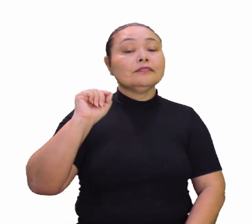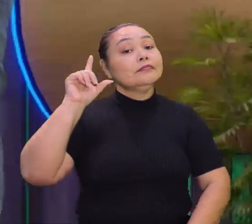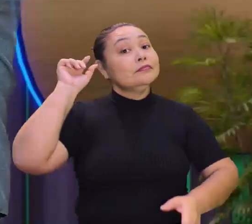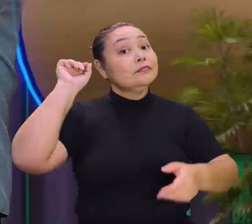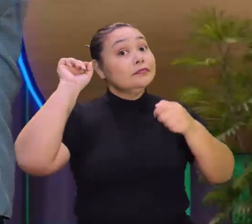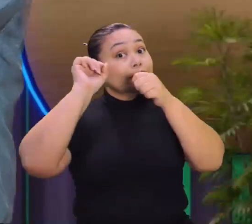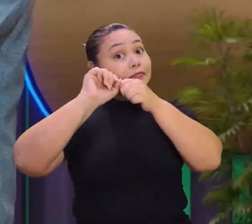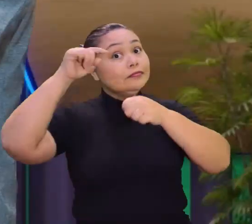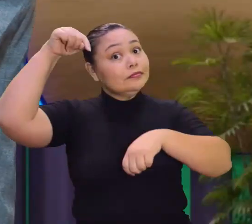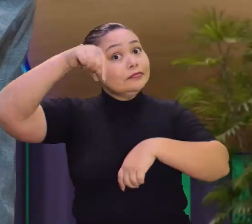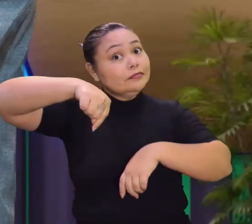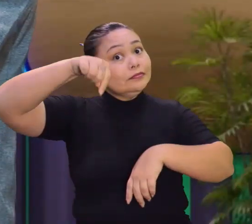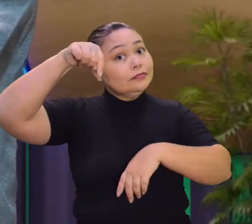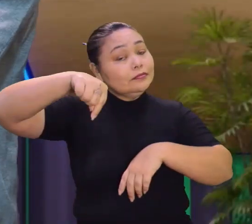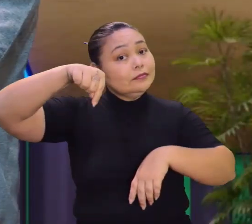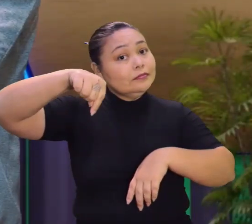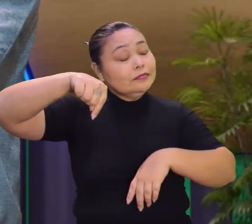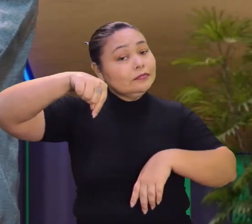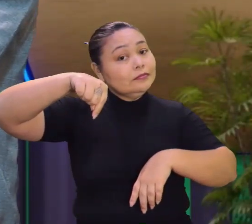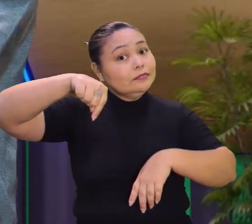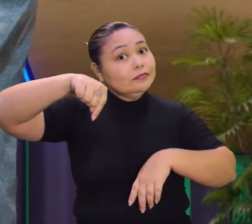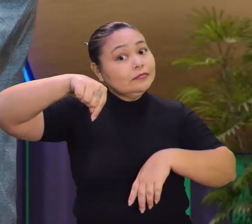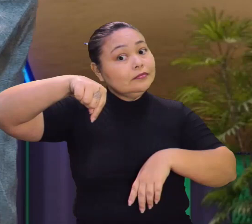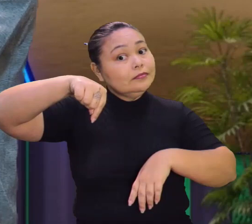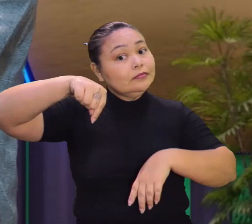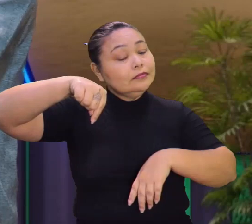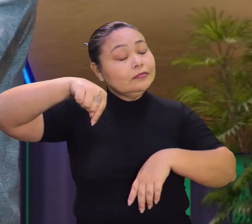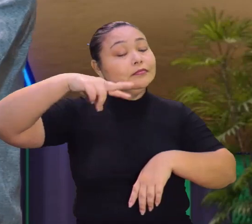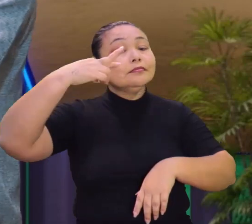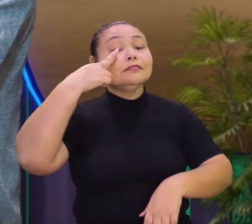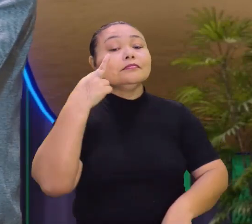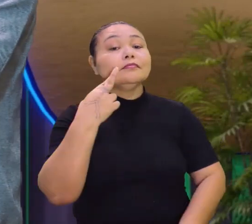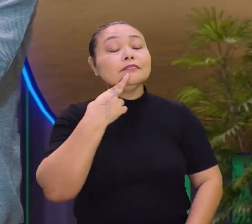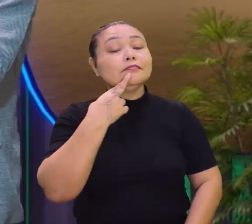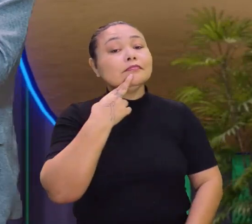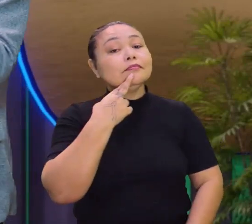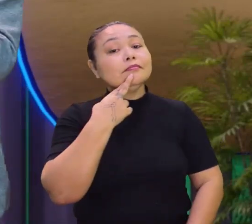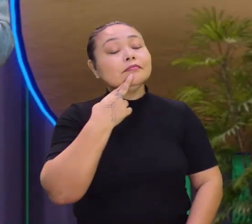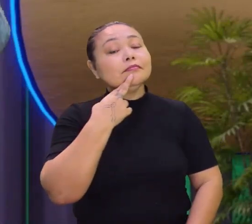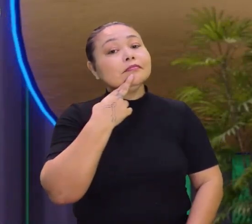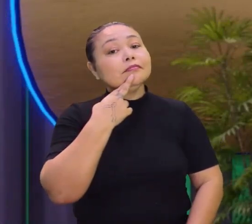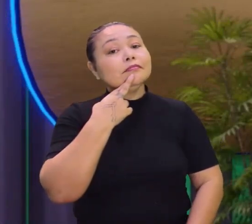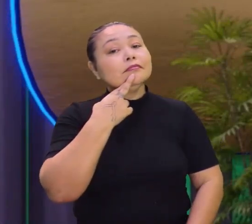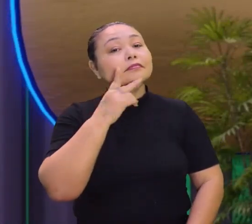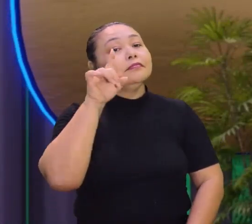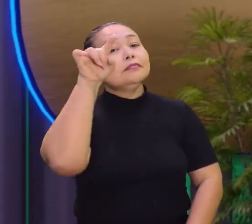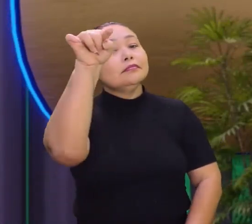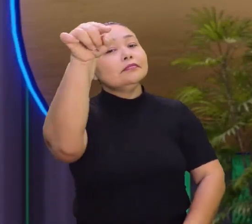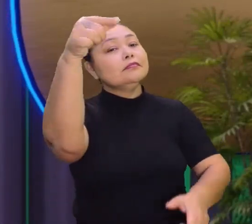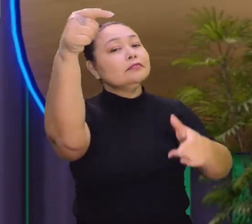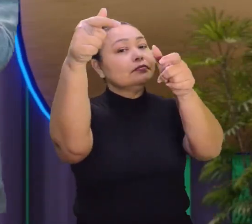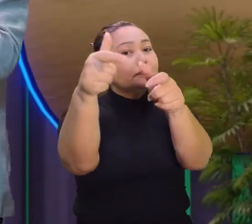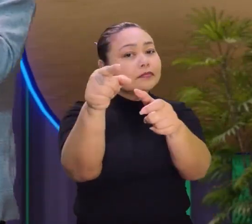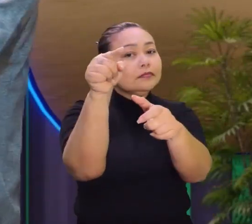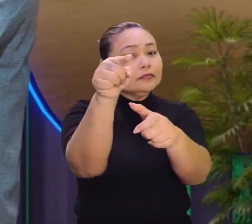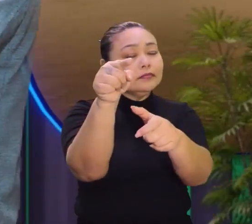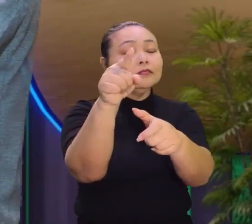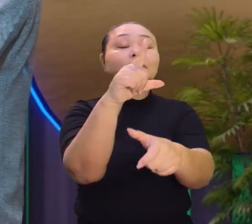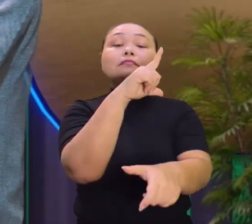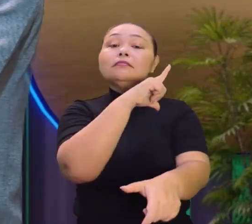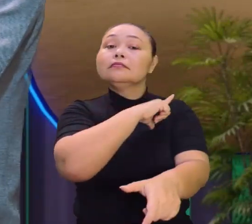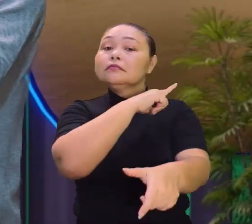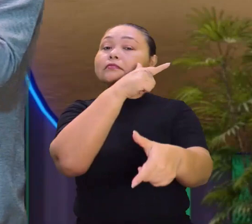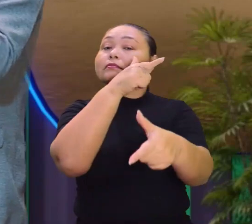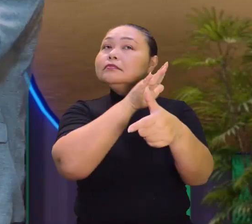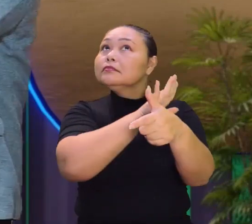faz aqui, em Rondônia, aí na sua localidade vai